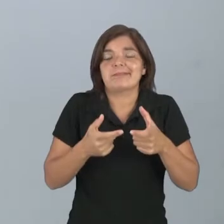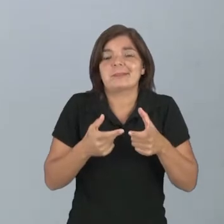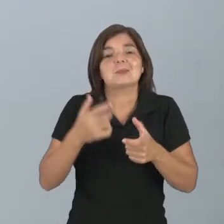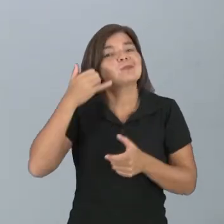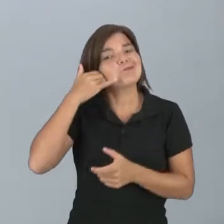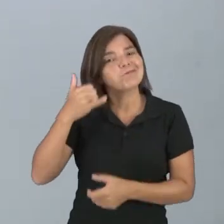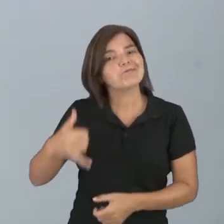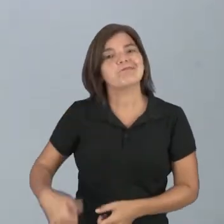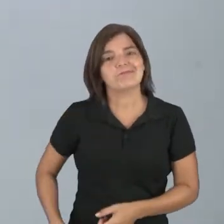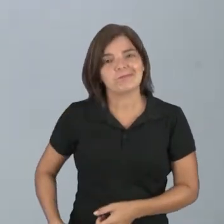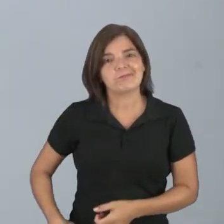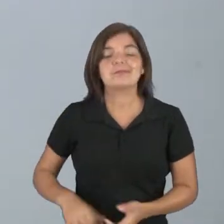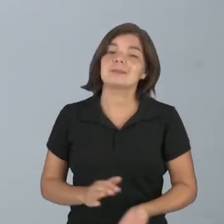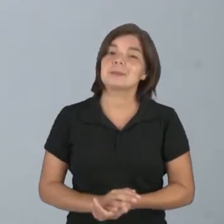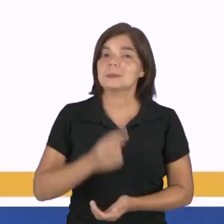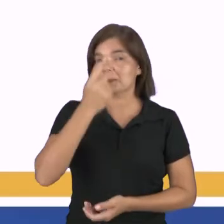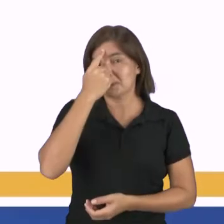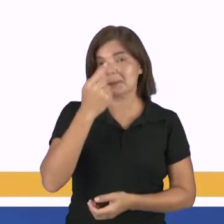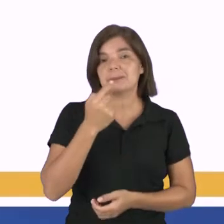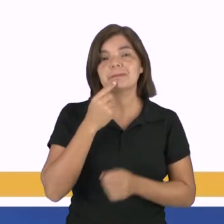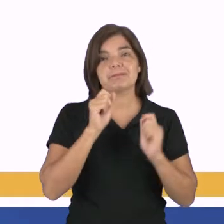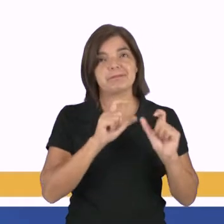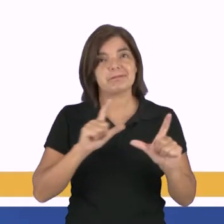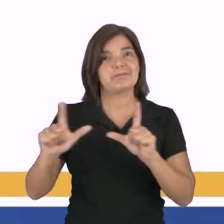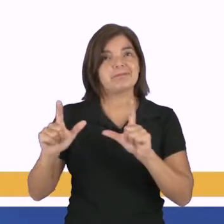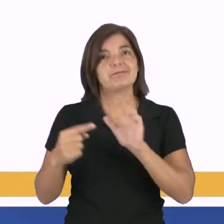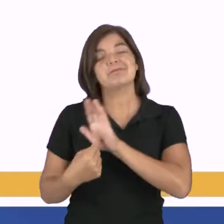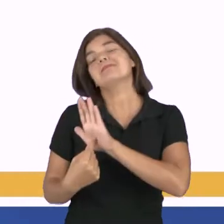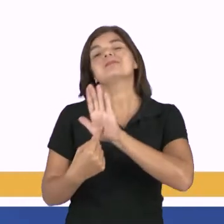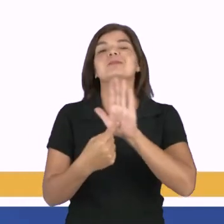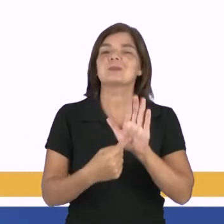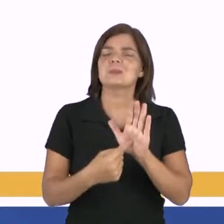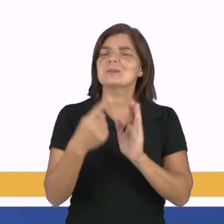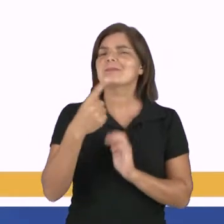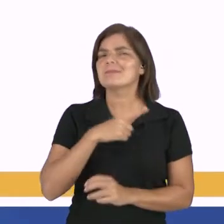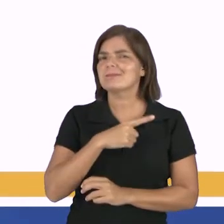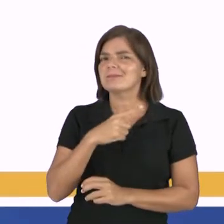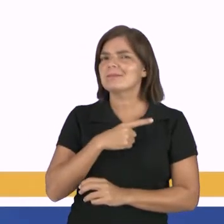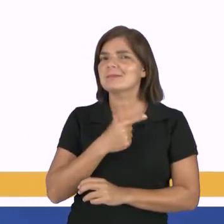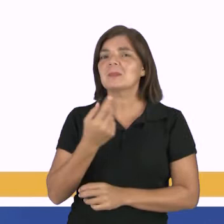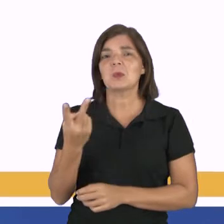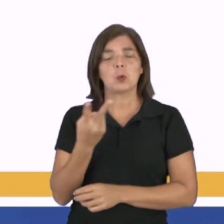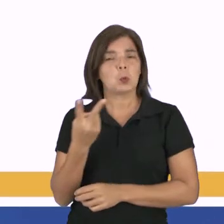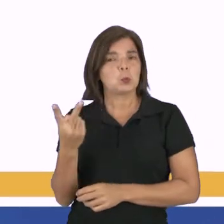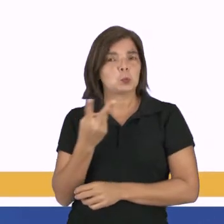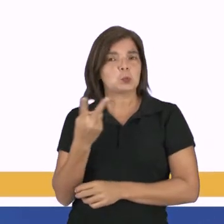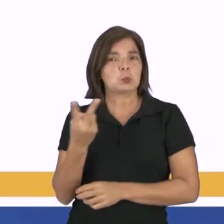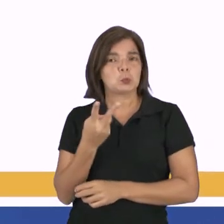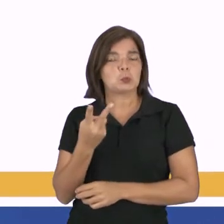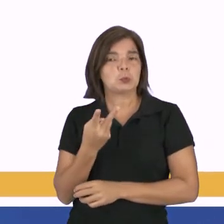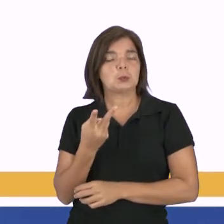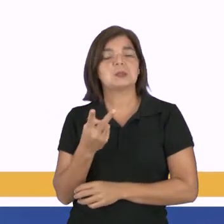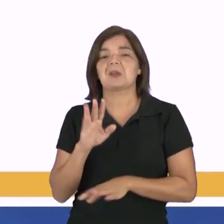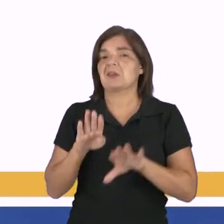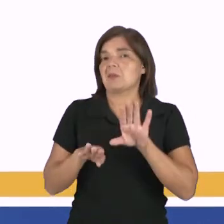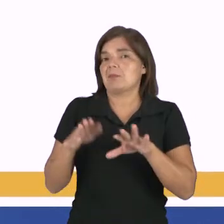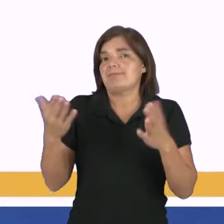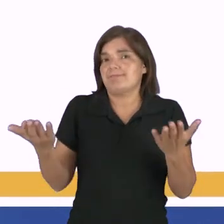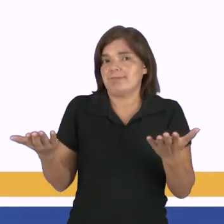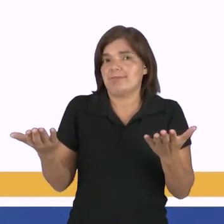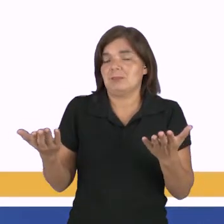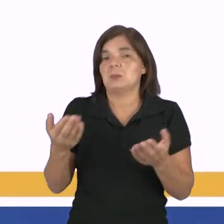aparelhos celulares. A imagem é bem ilustrativa. Você tem um casal aí que estão aí talvez